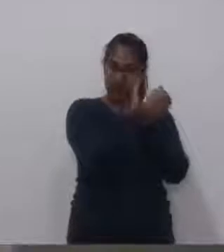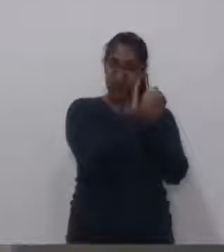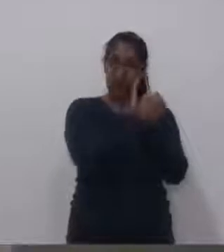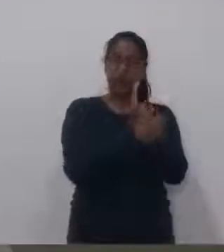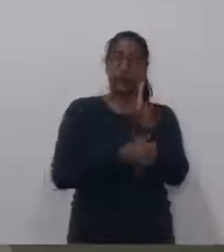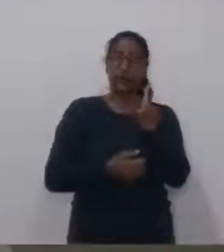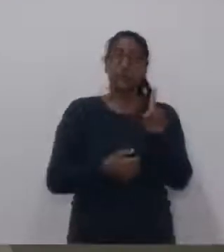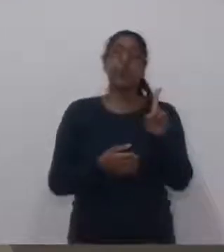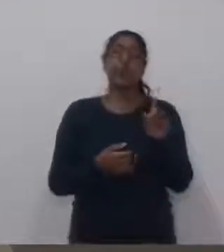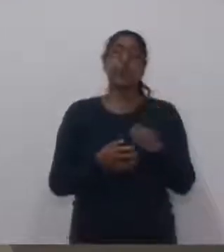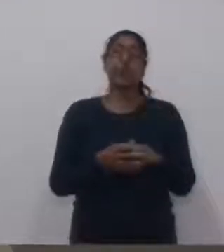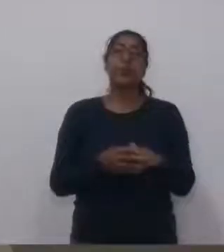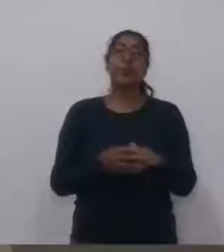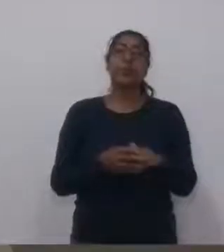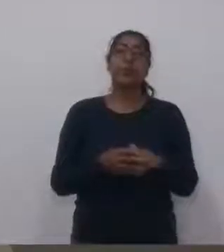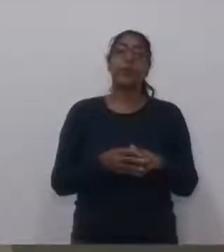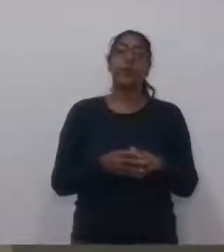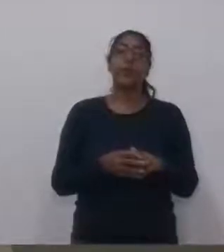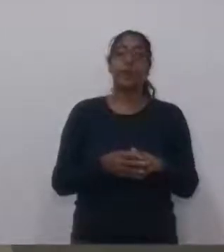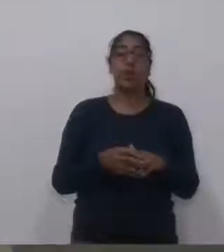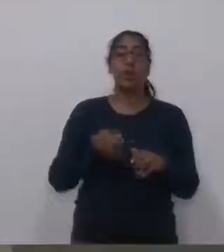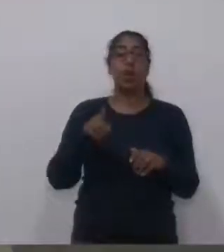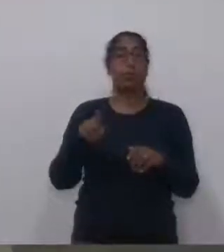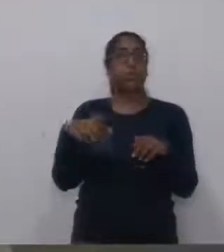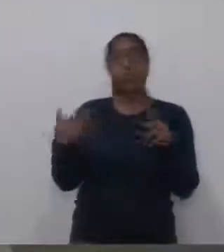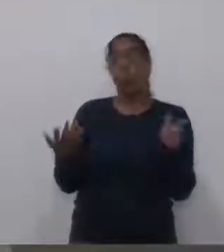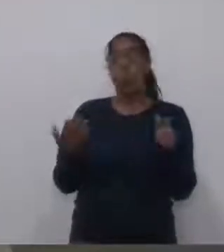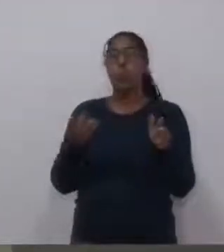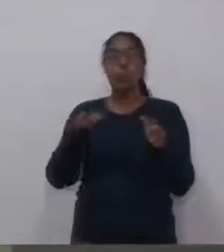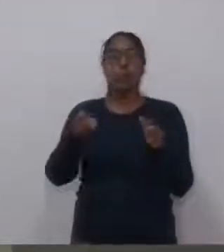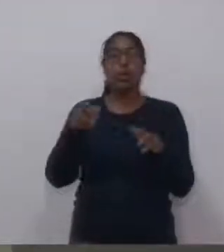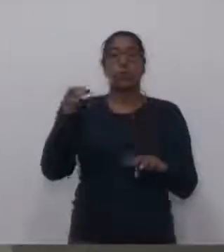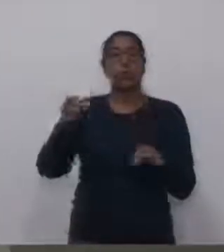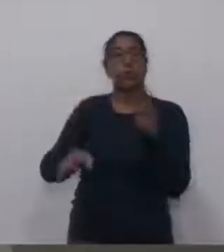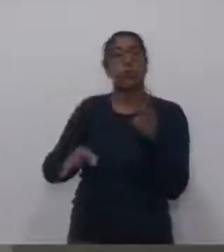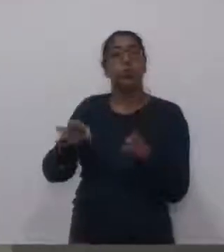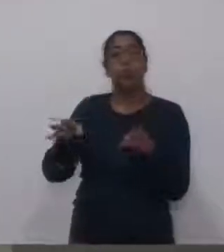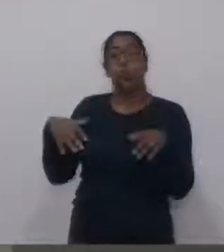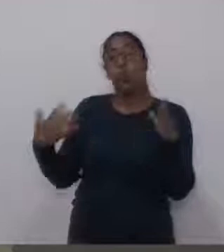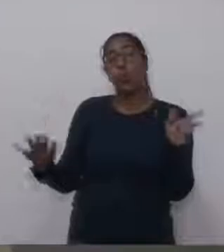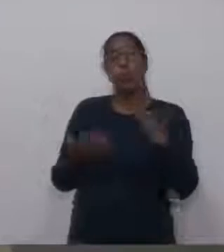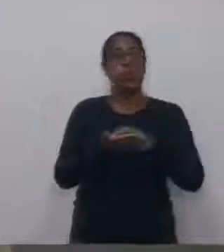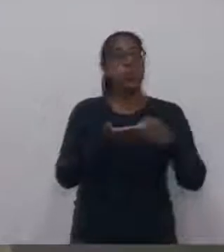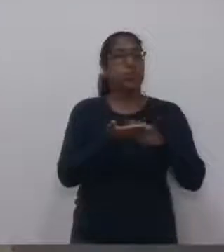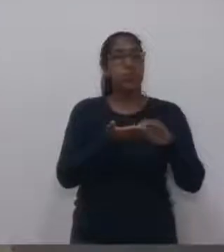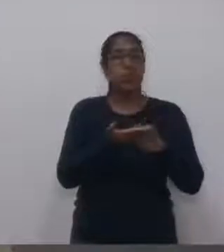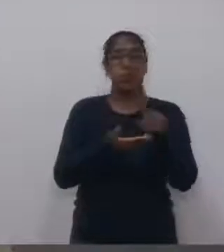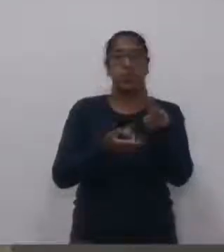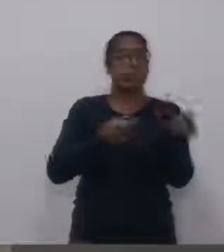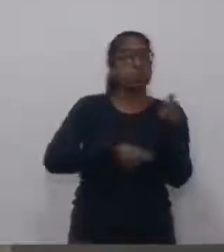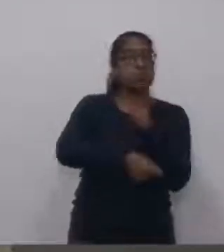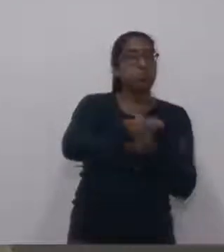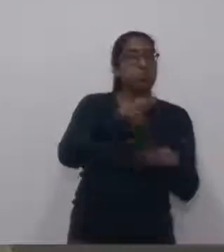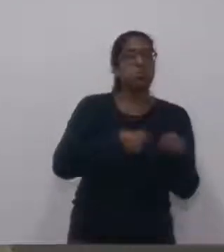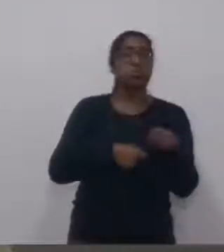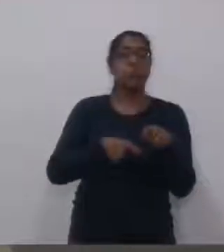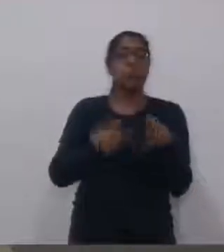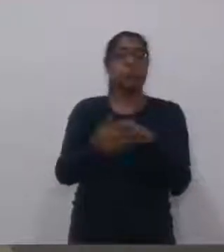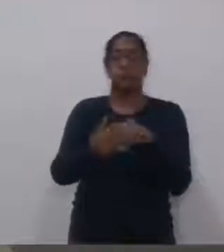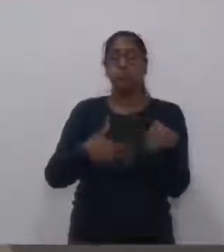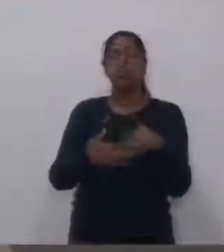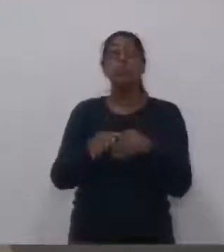se for necessária a ajuda do jurídico ou de outras secretarias, né, da Fazenda, mas que faça, de fato, um